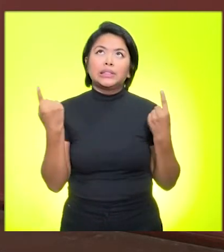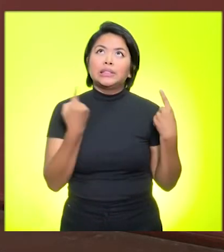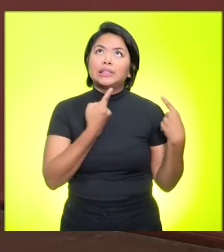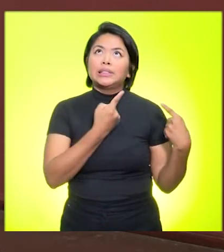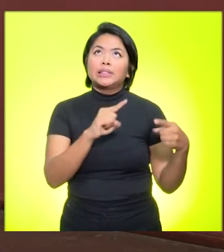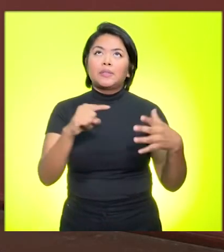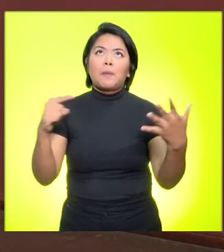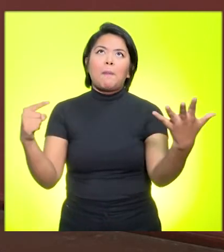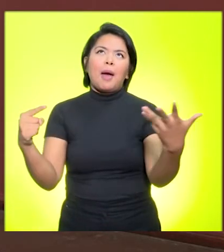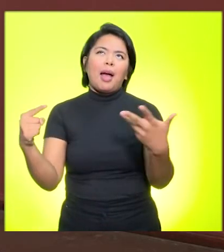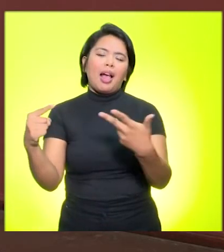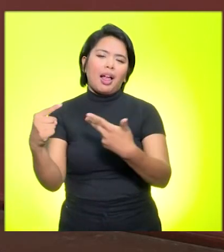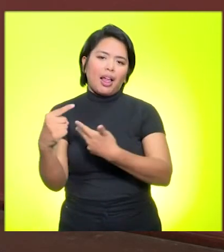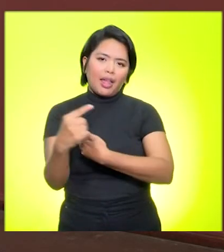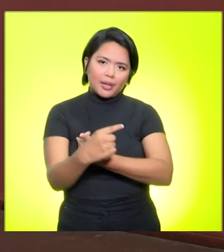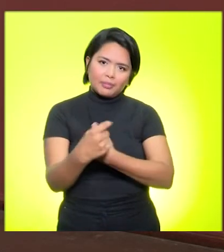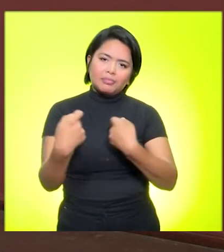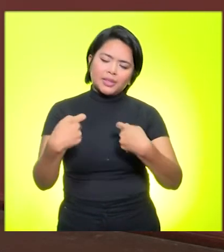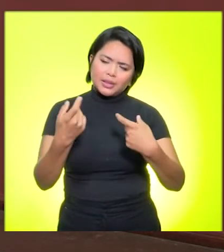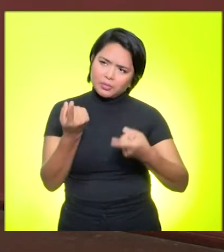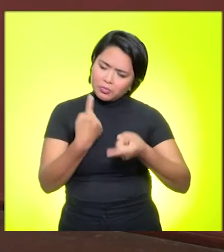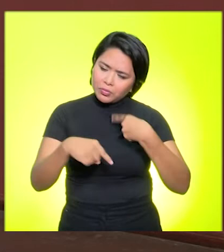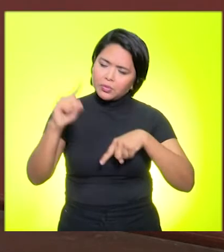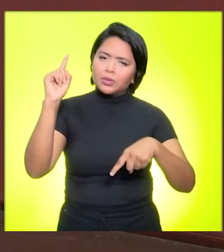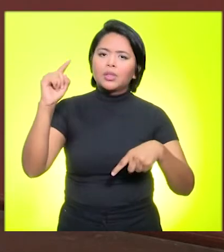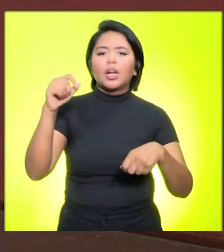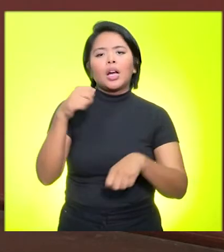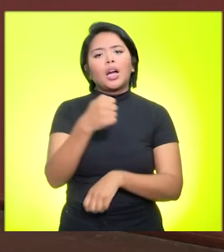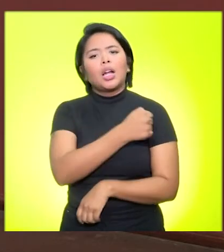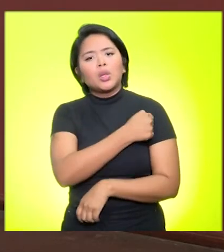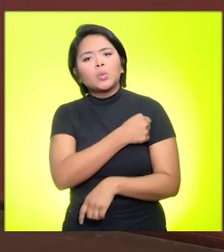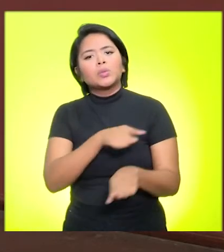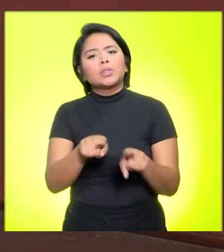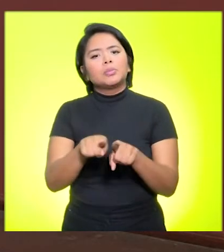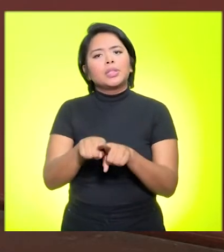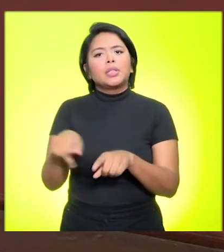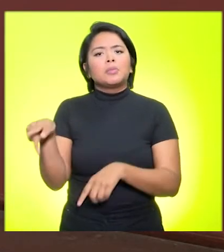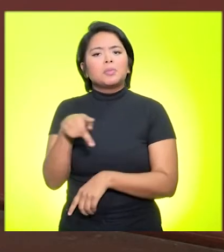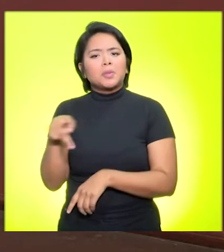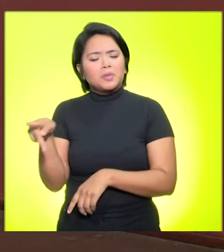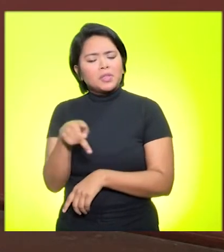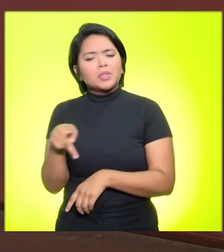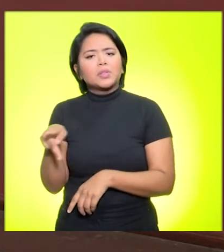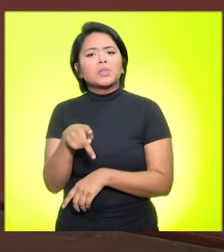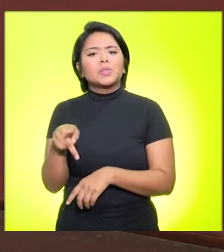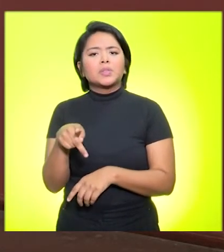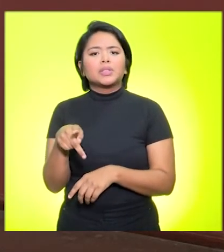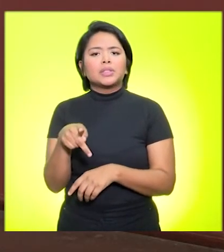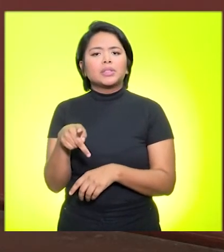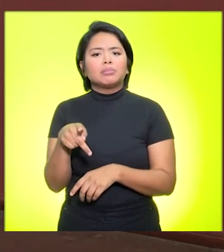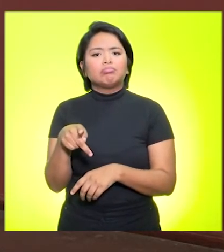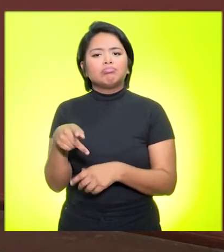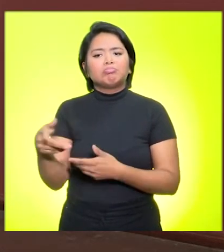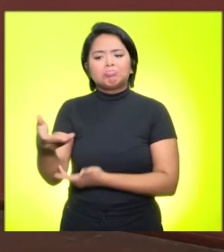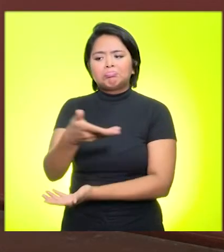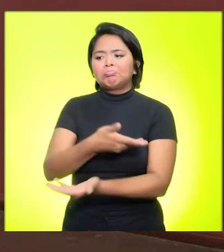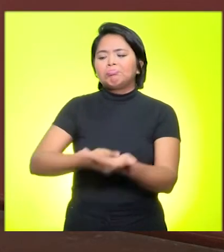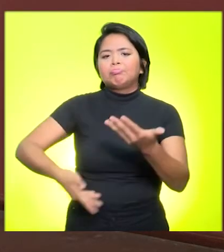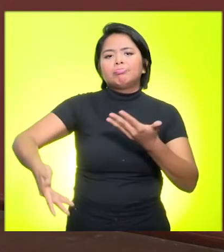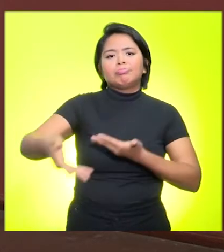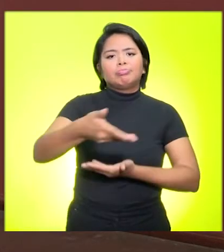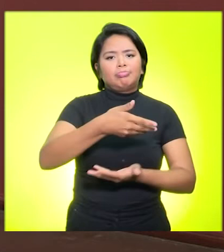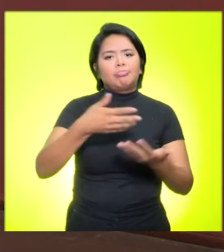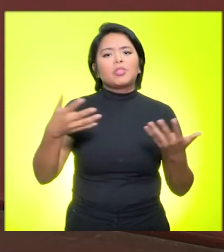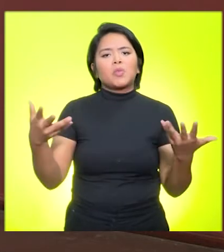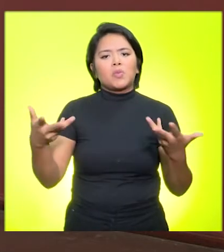superar, para que alunos e professores possam, de fato, ter uma melhor convivência em